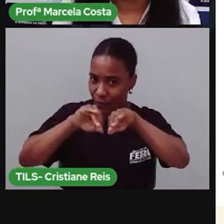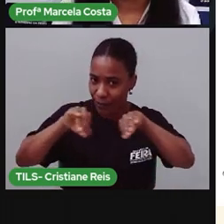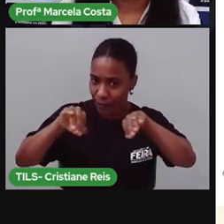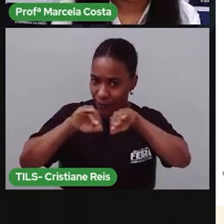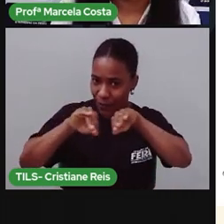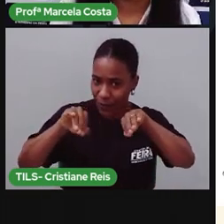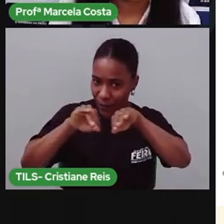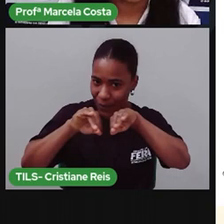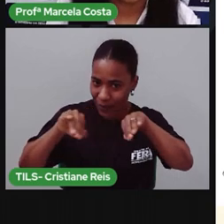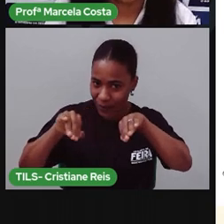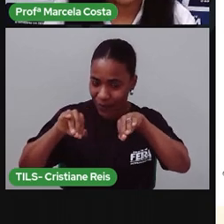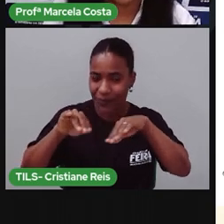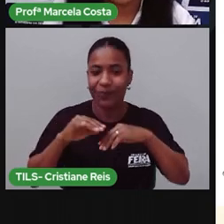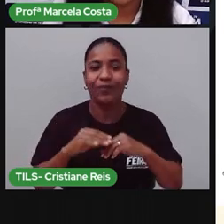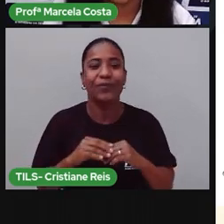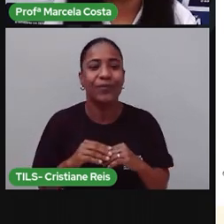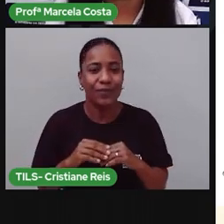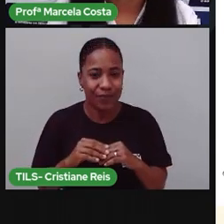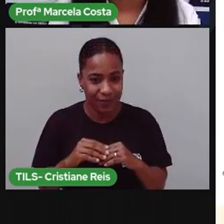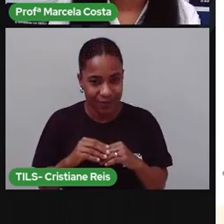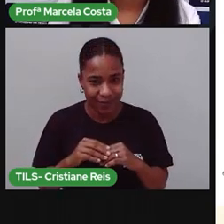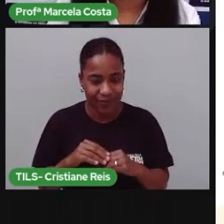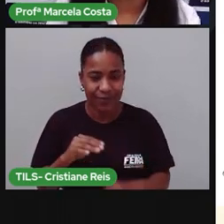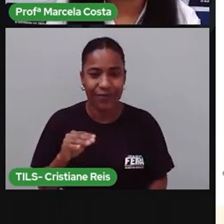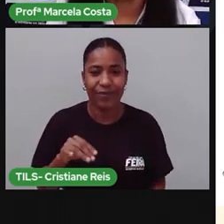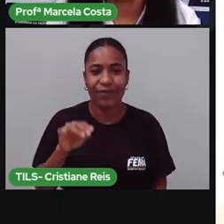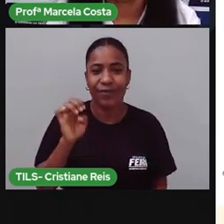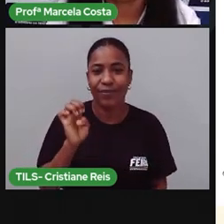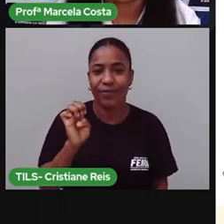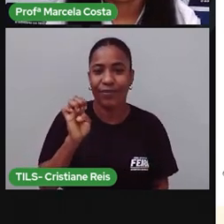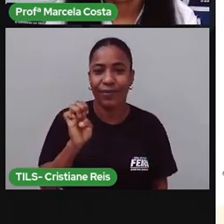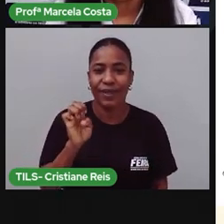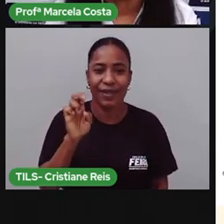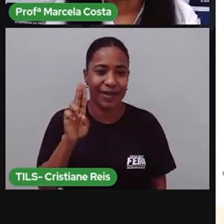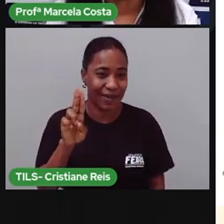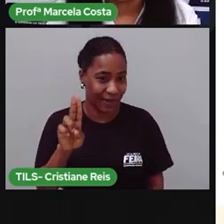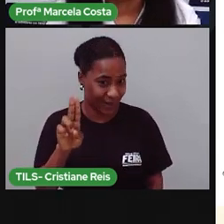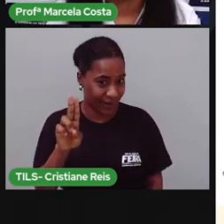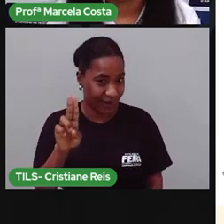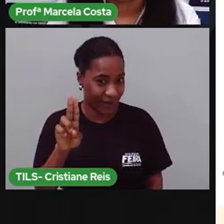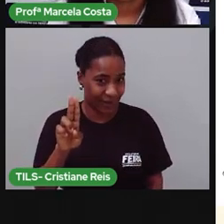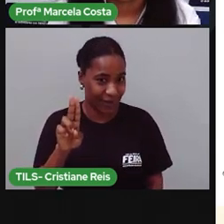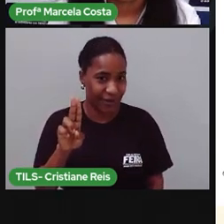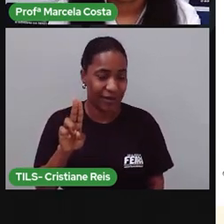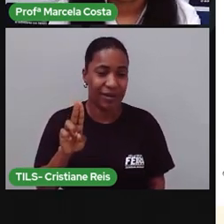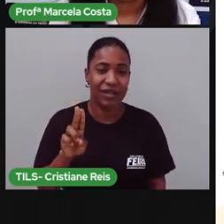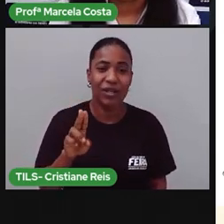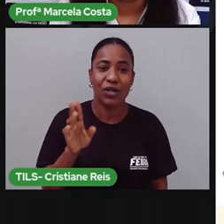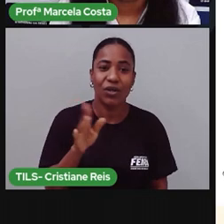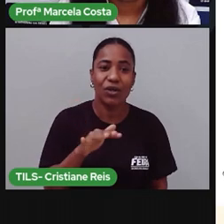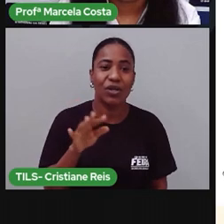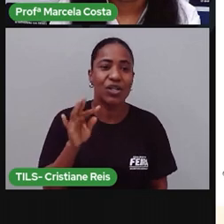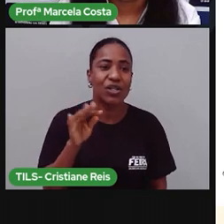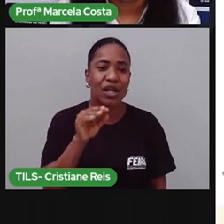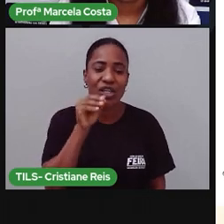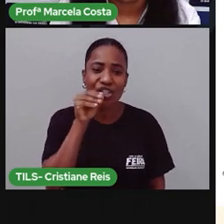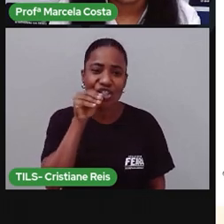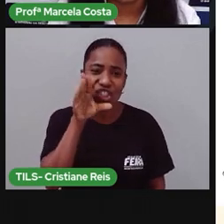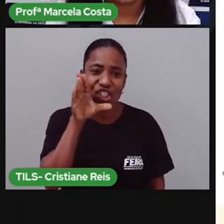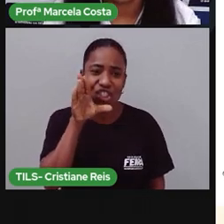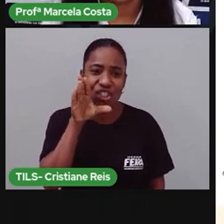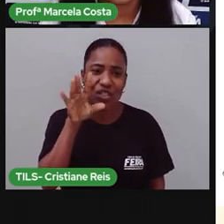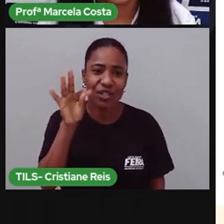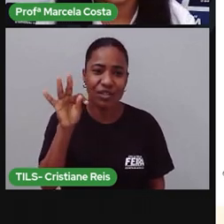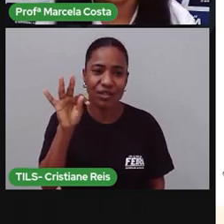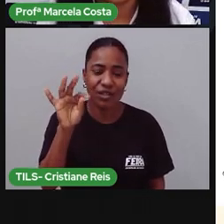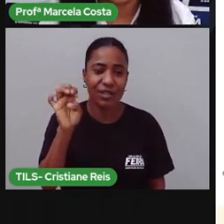não ficarem grudadas. A gente afasta um pouquinho e escreve outra. Ti Ó, ti Que